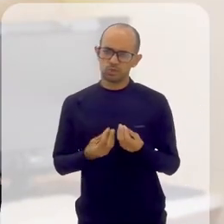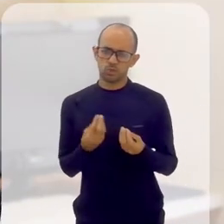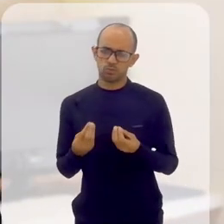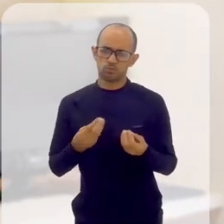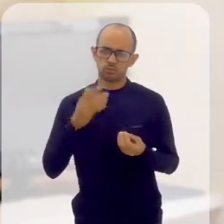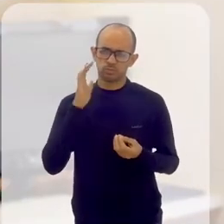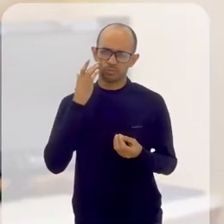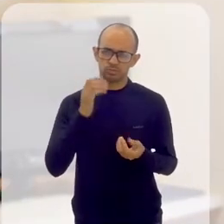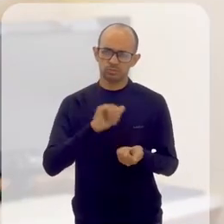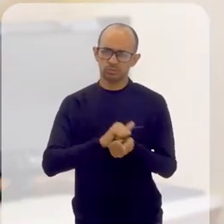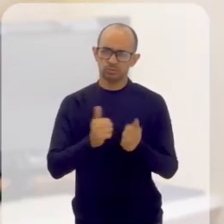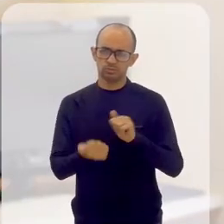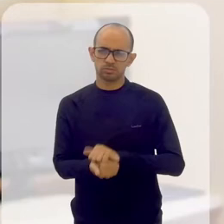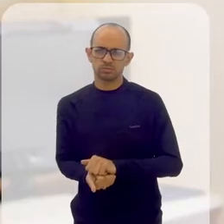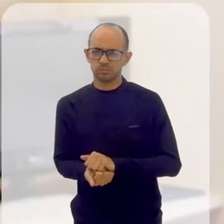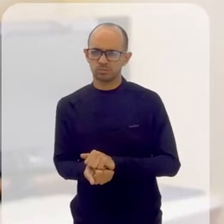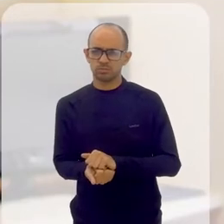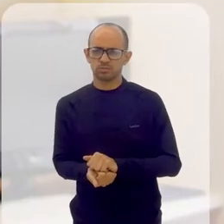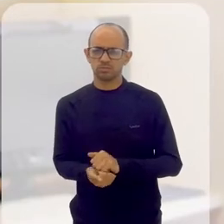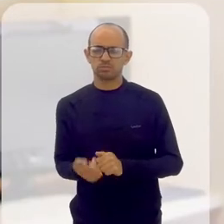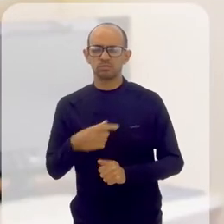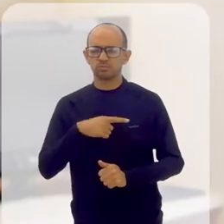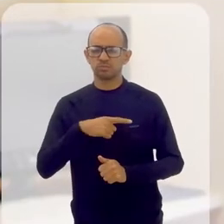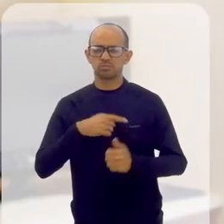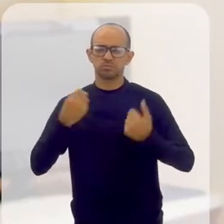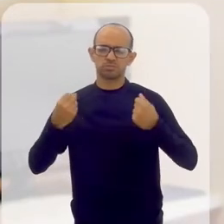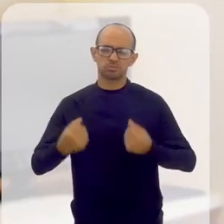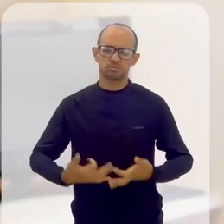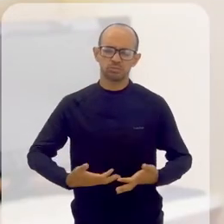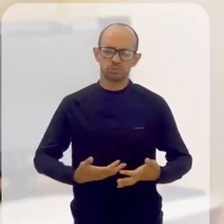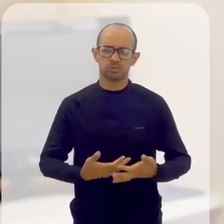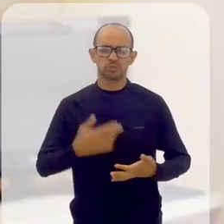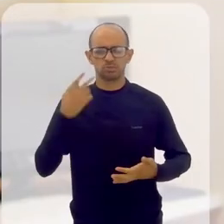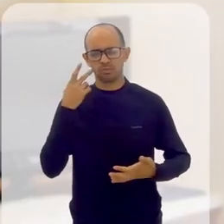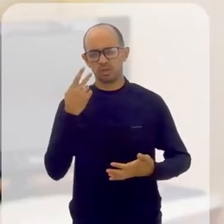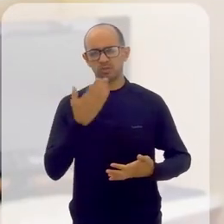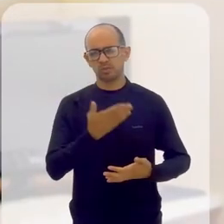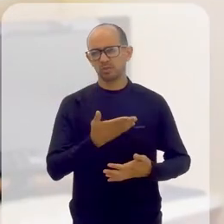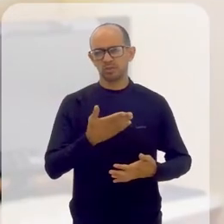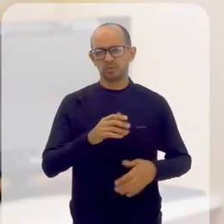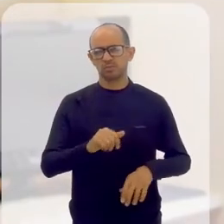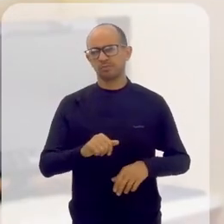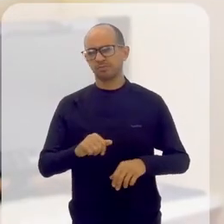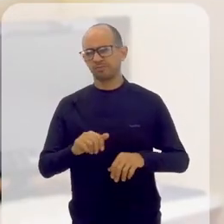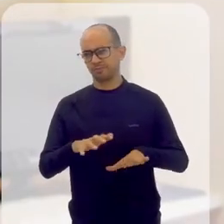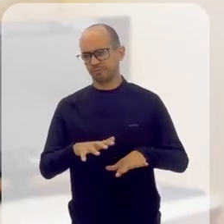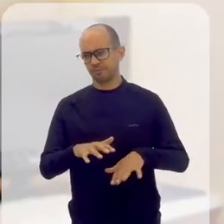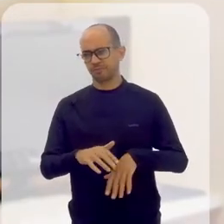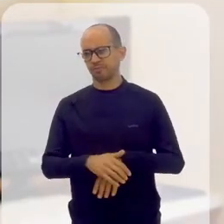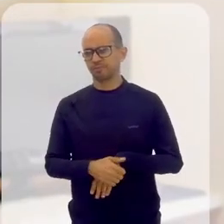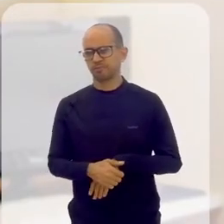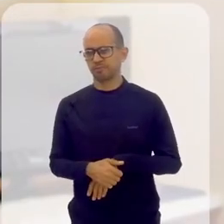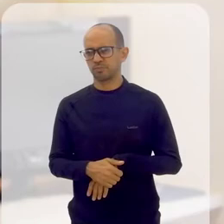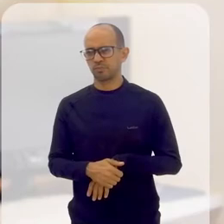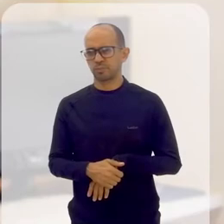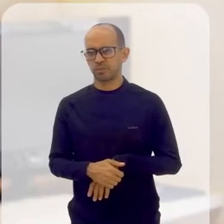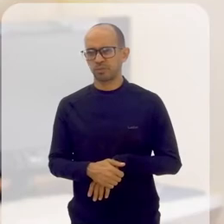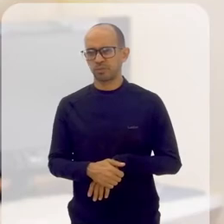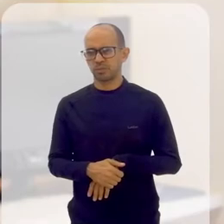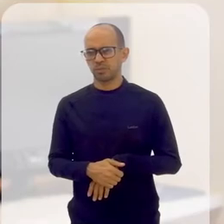você acha que encaixa? Tem alguma explicação que você tenha para você nesse sentido?